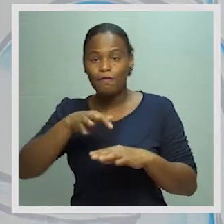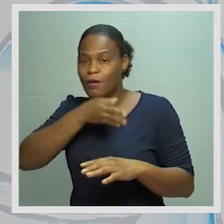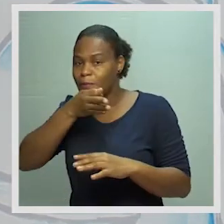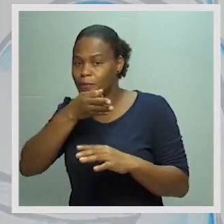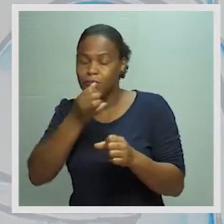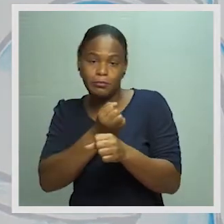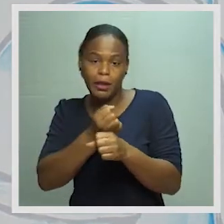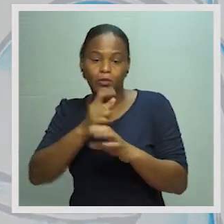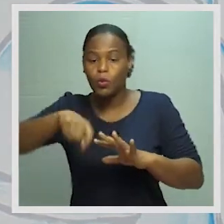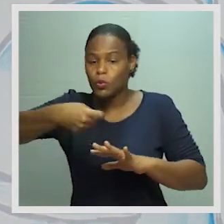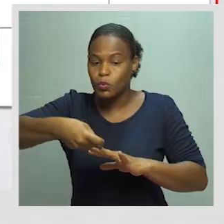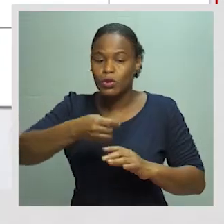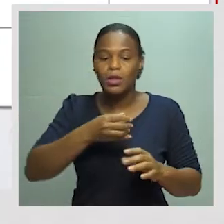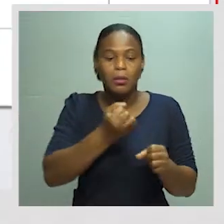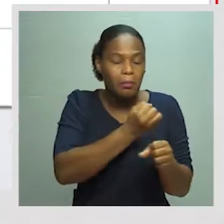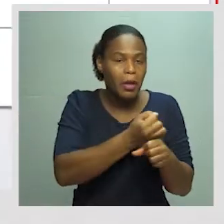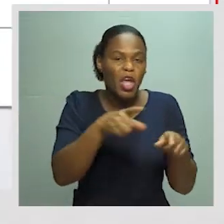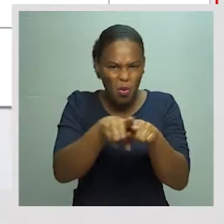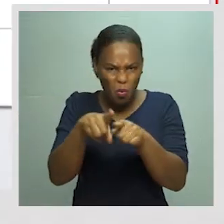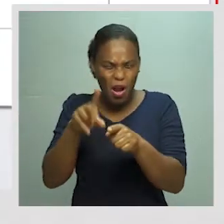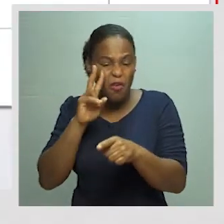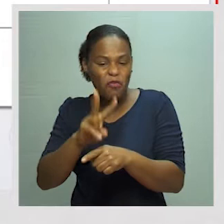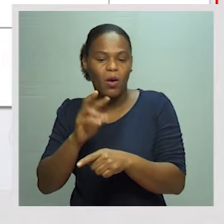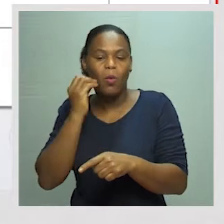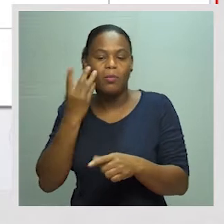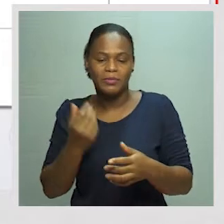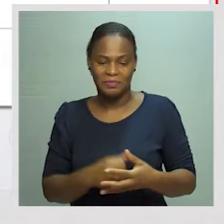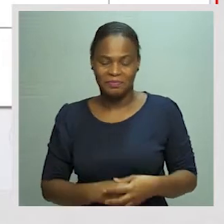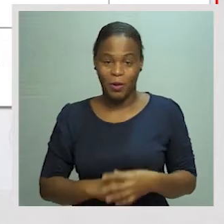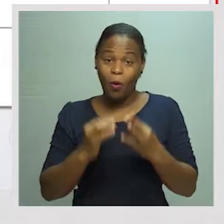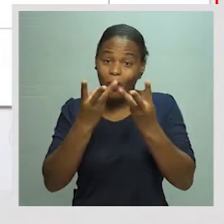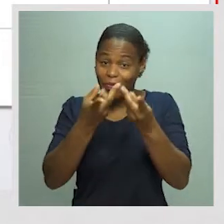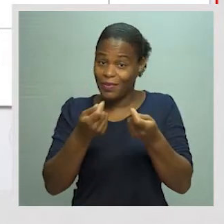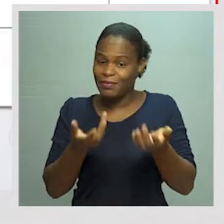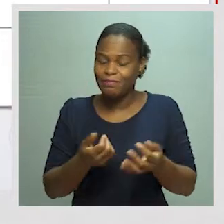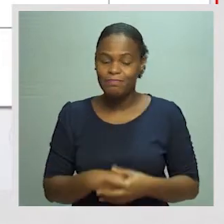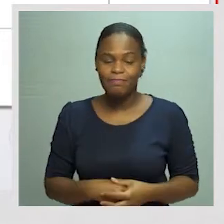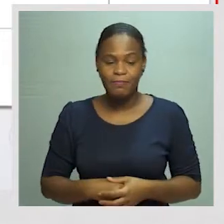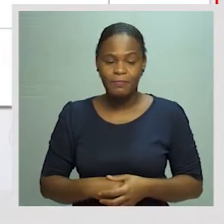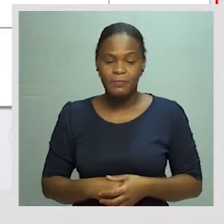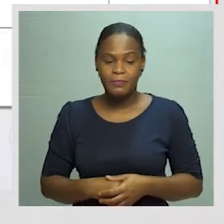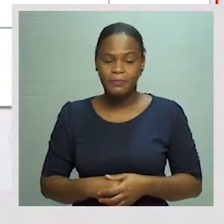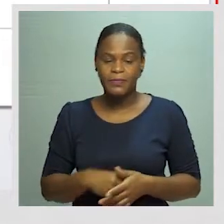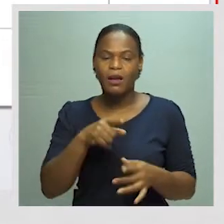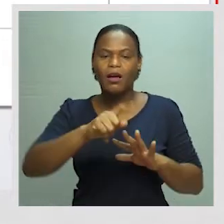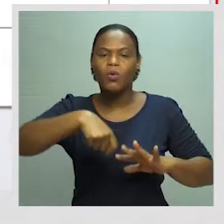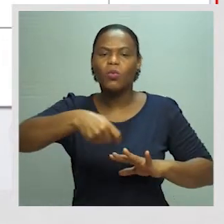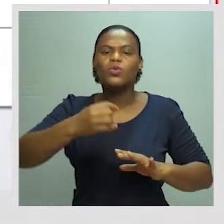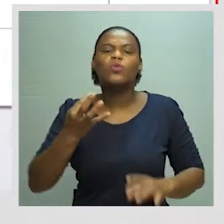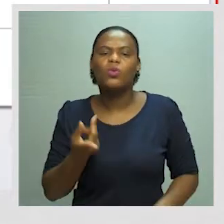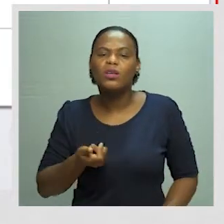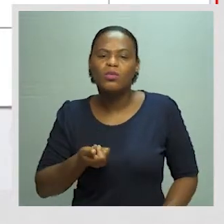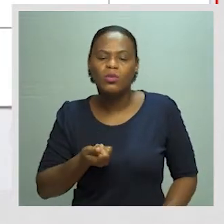Somar os recursos e os empregos. Os recursos aqui, dá quanto?